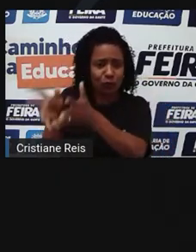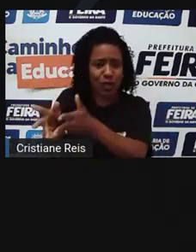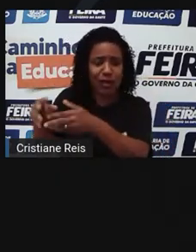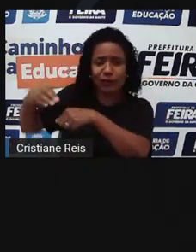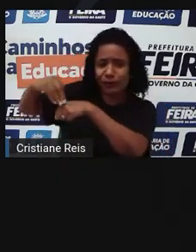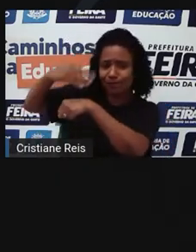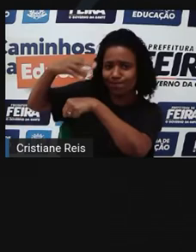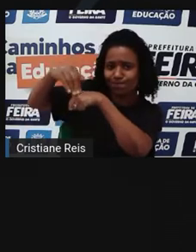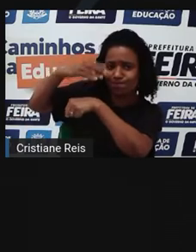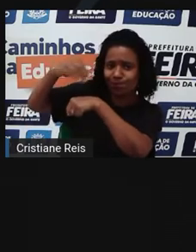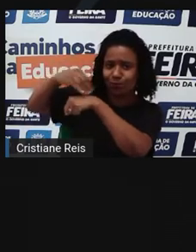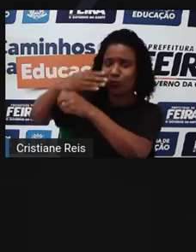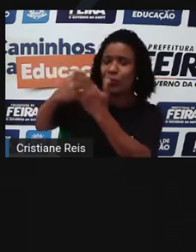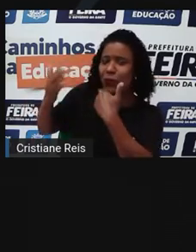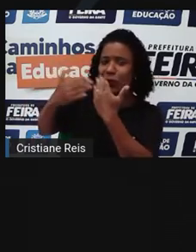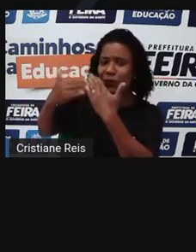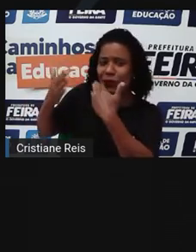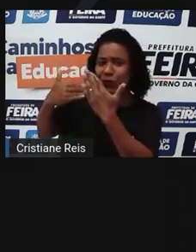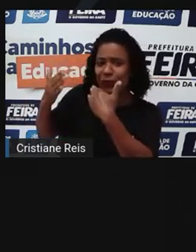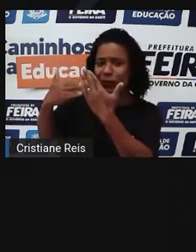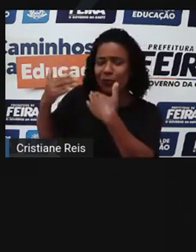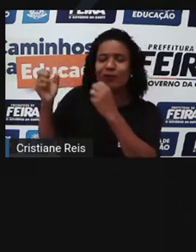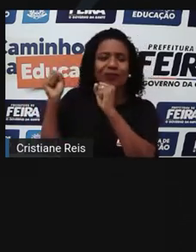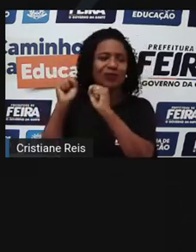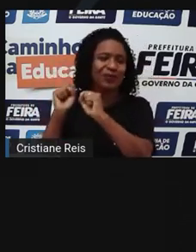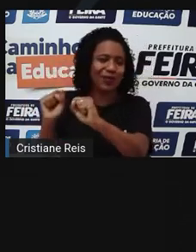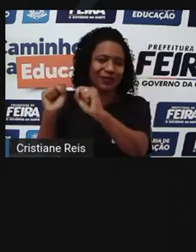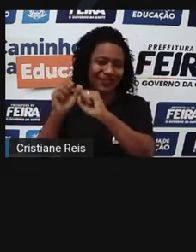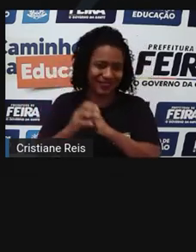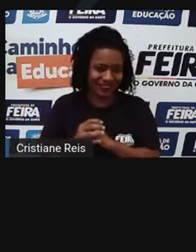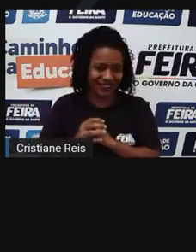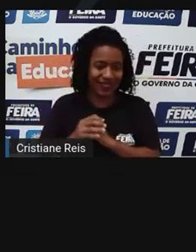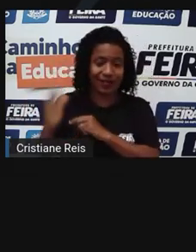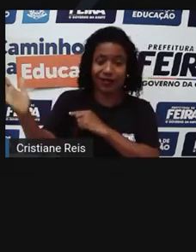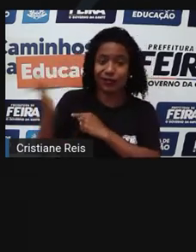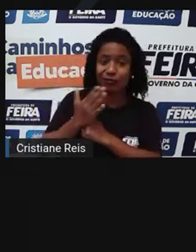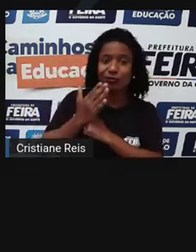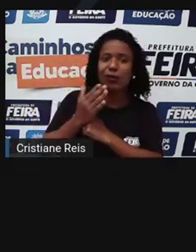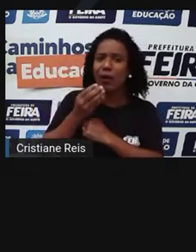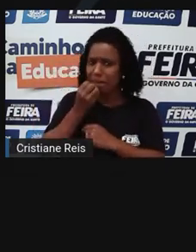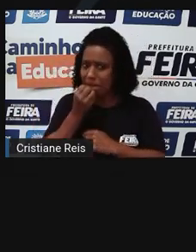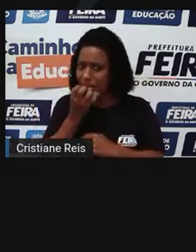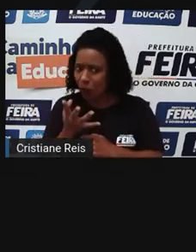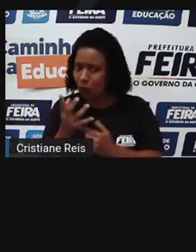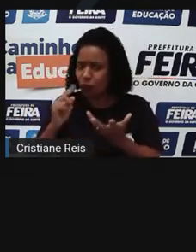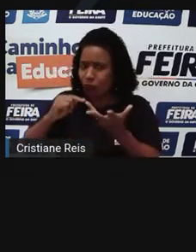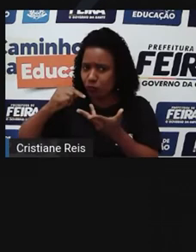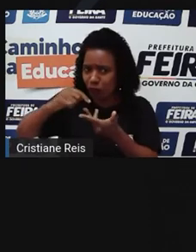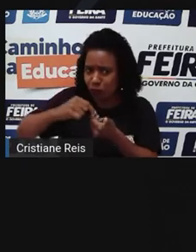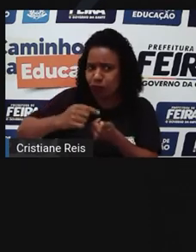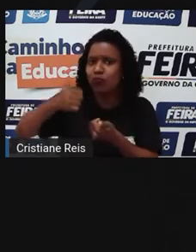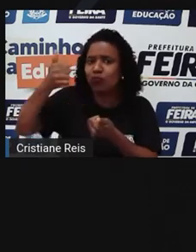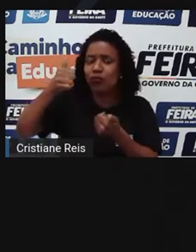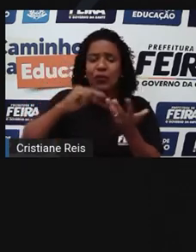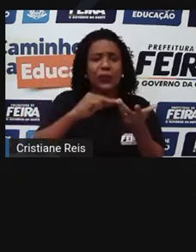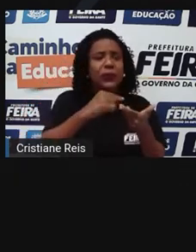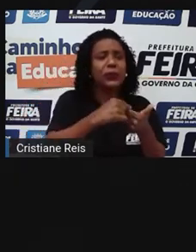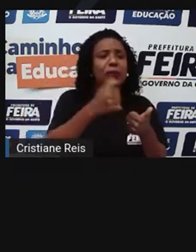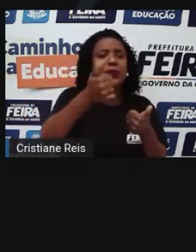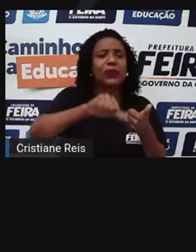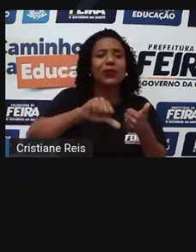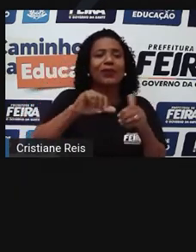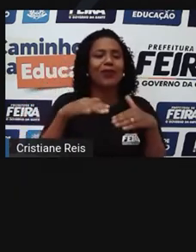sobre a parte prática, conversar com um profissional pode trazer uma noção maior de vantagens e desvantagens do seu cotidiano.